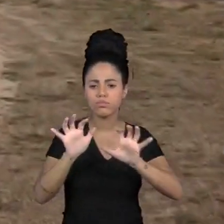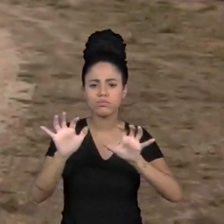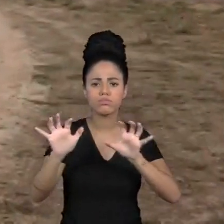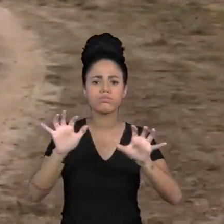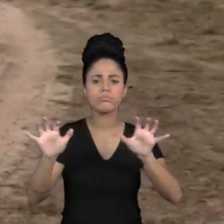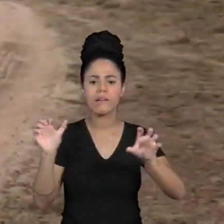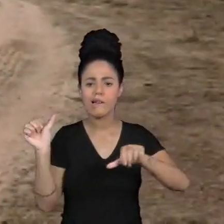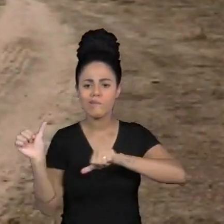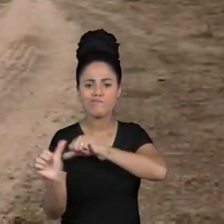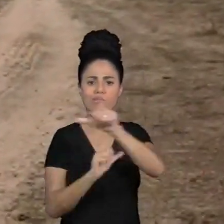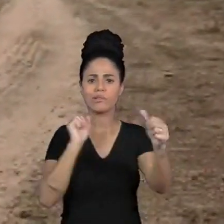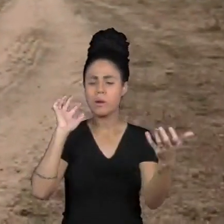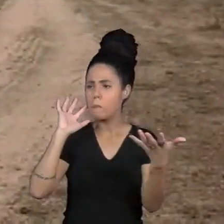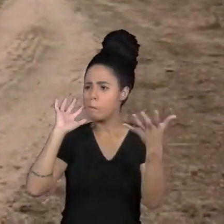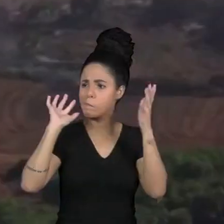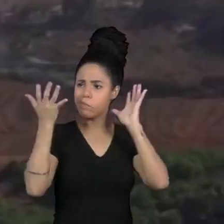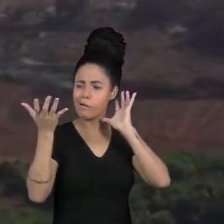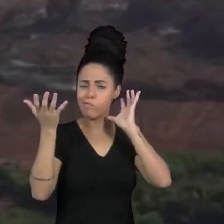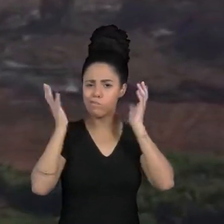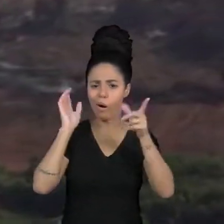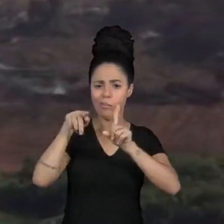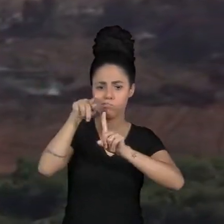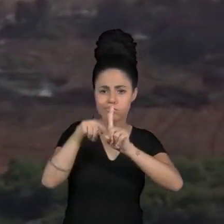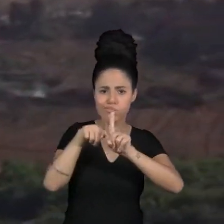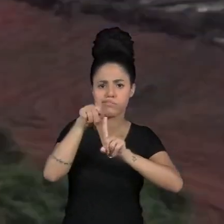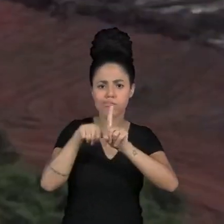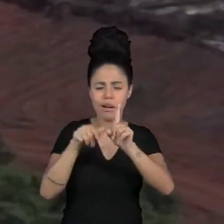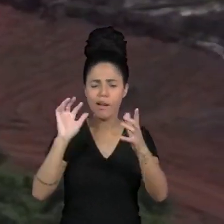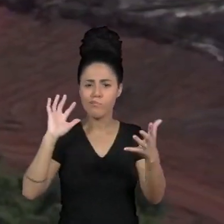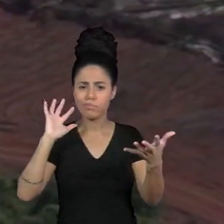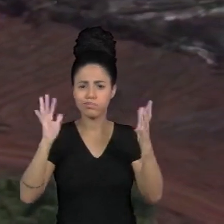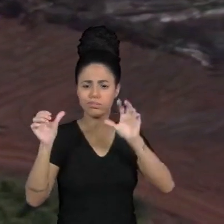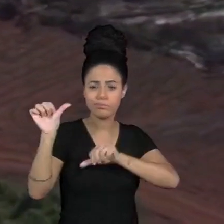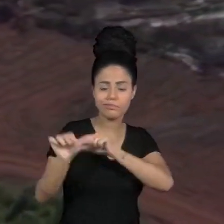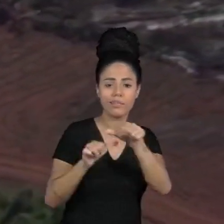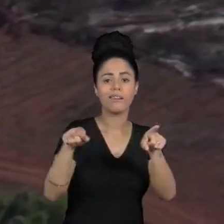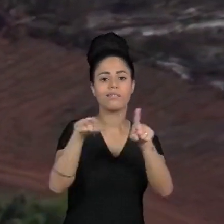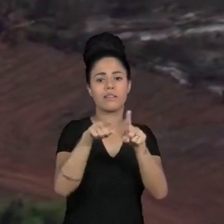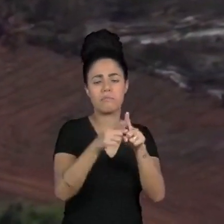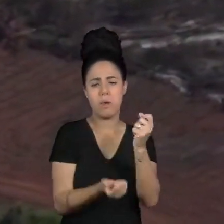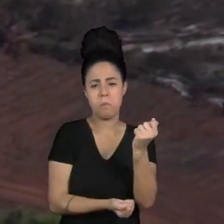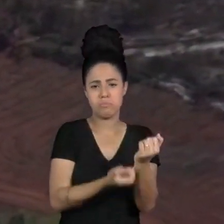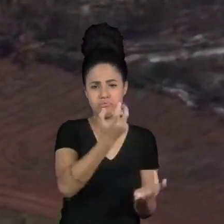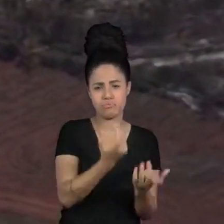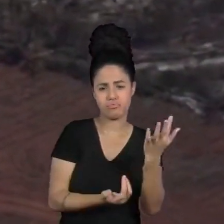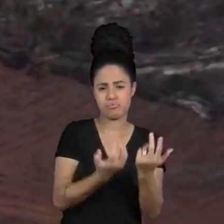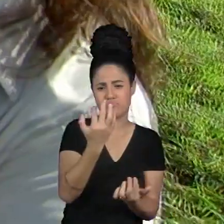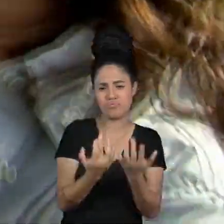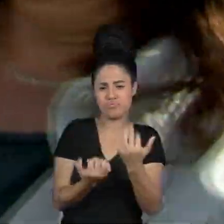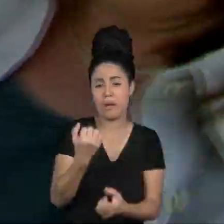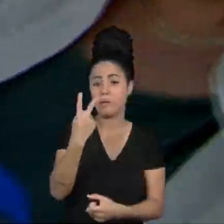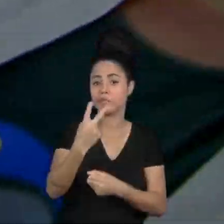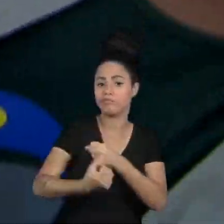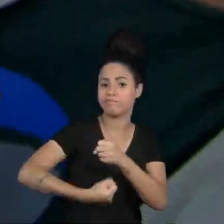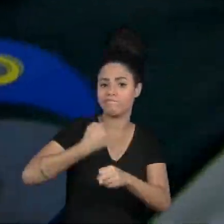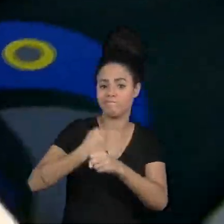essas alterações climáticas e sobretudo com os incêndios que ocorreram nos dois últimos anos